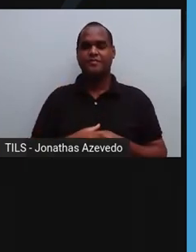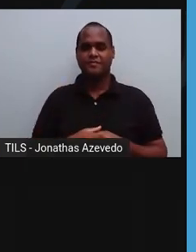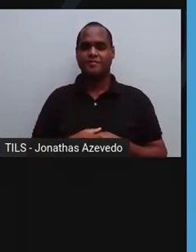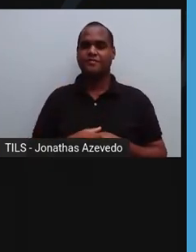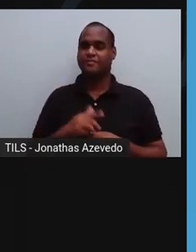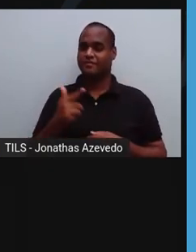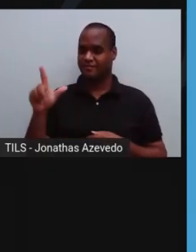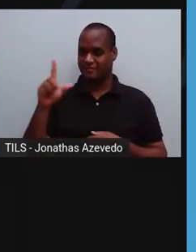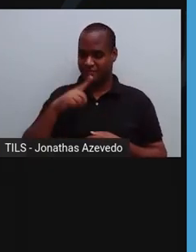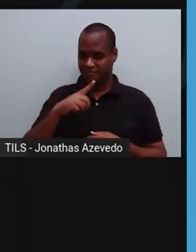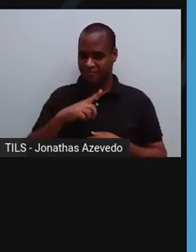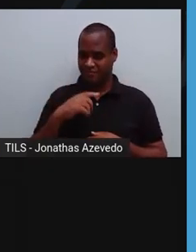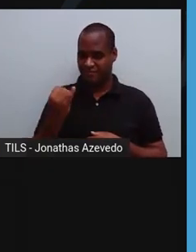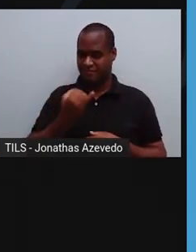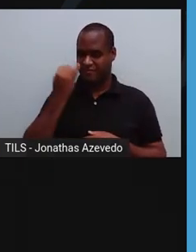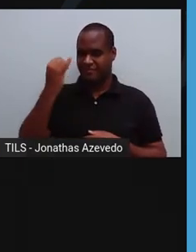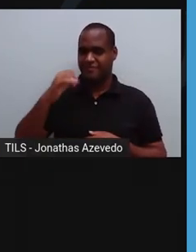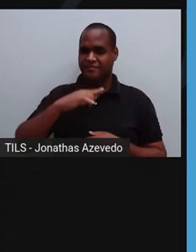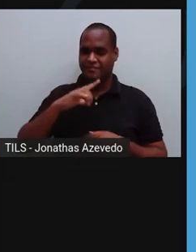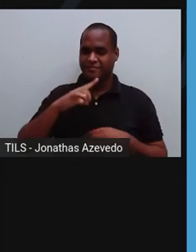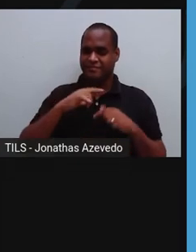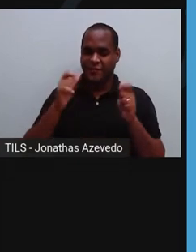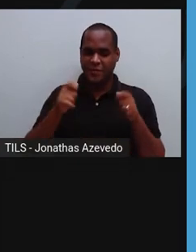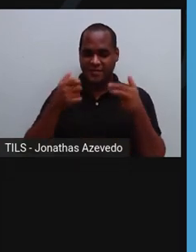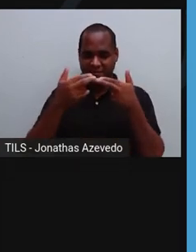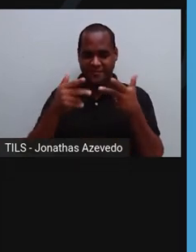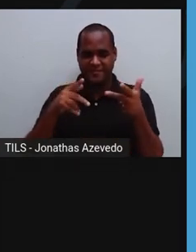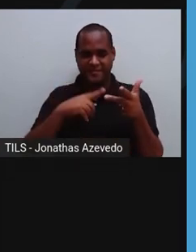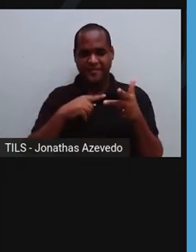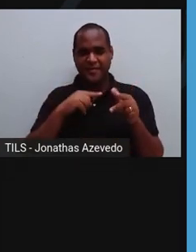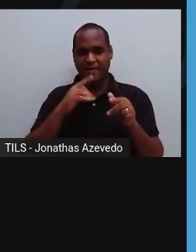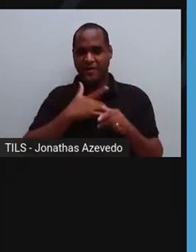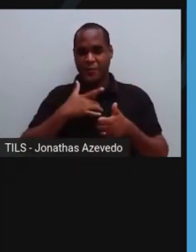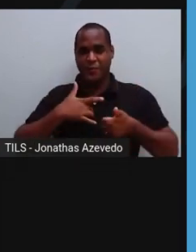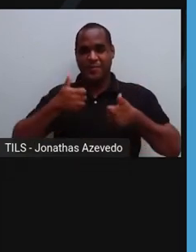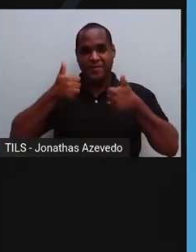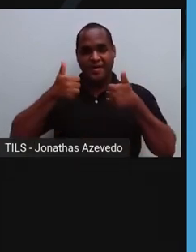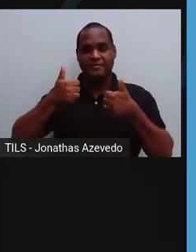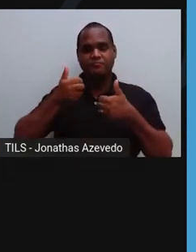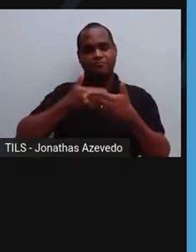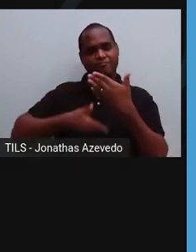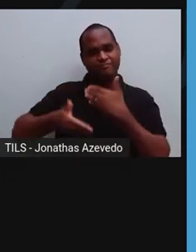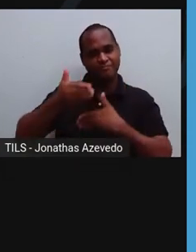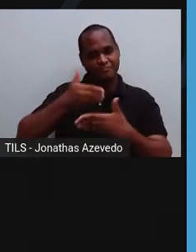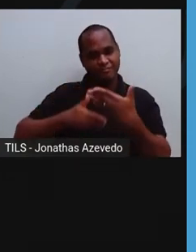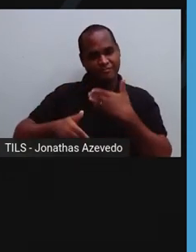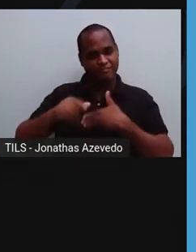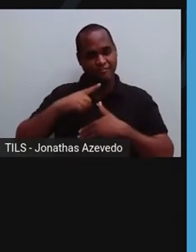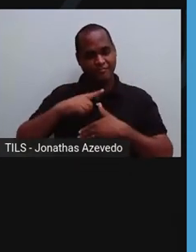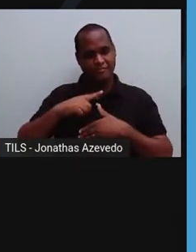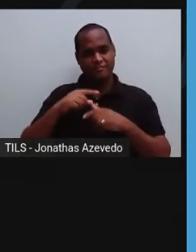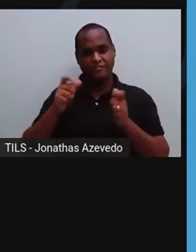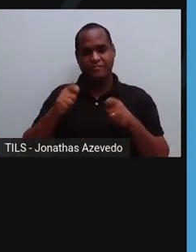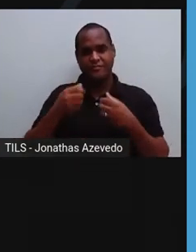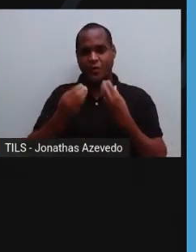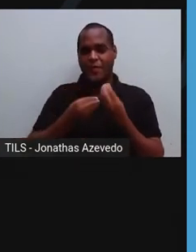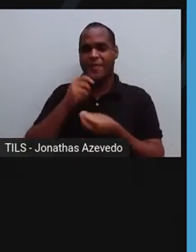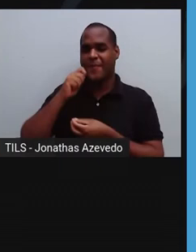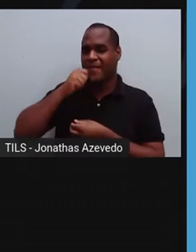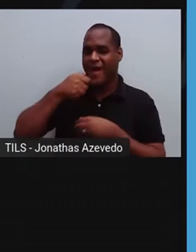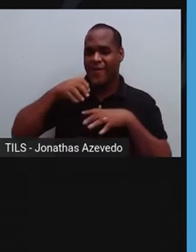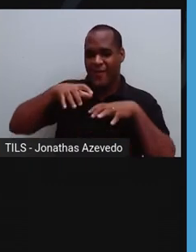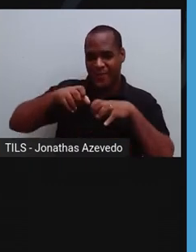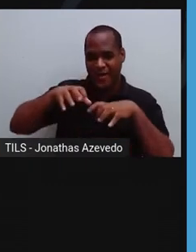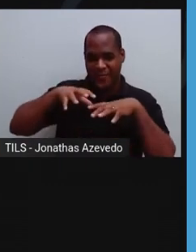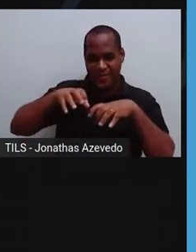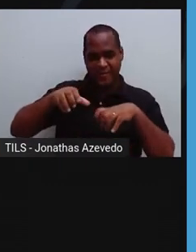em pequenas quantidades pode fazer bem para a nossa saúde. Se você tem o hábito de fazer pão, você sabe que em determinado